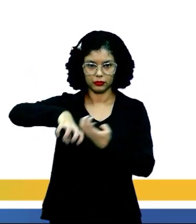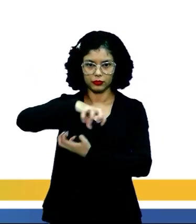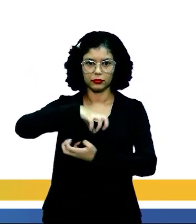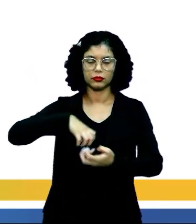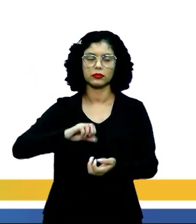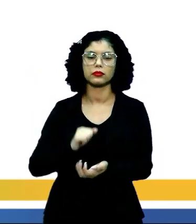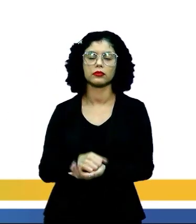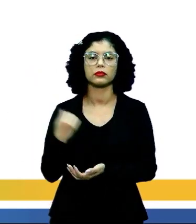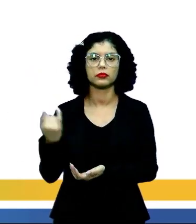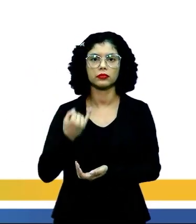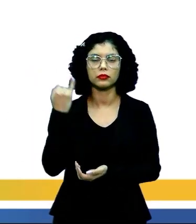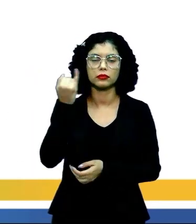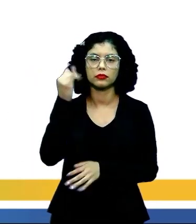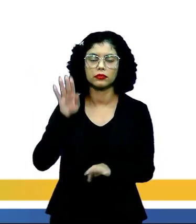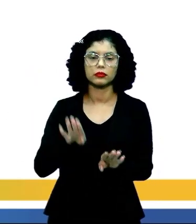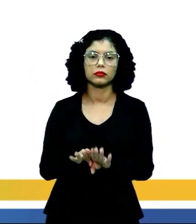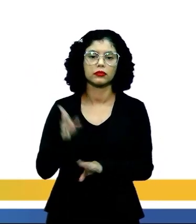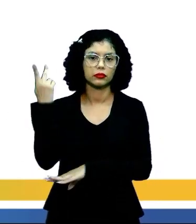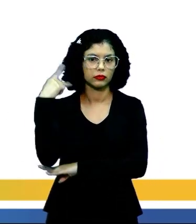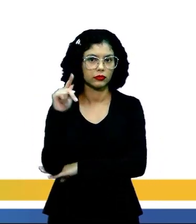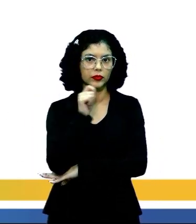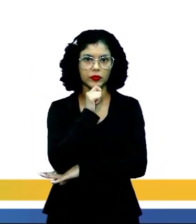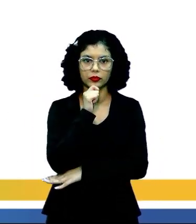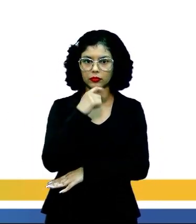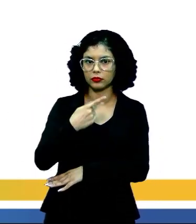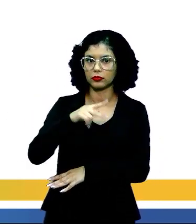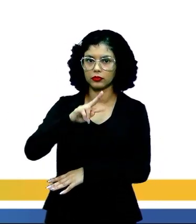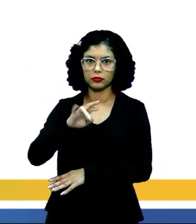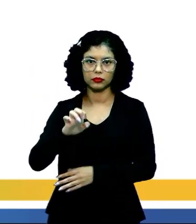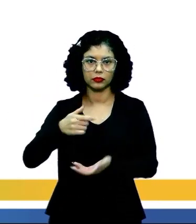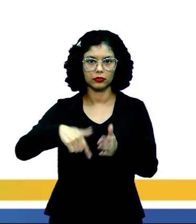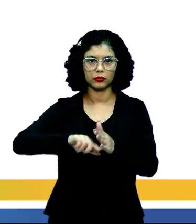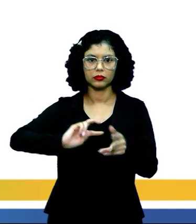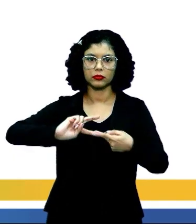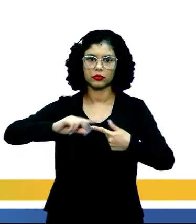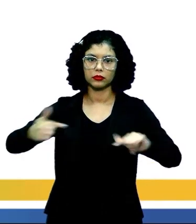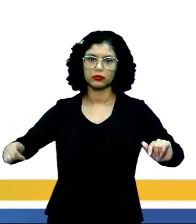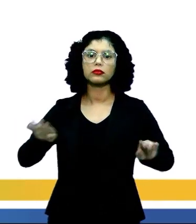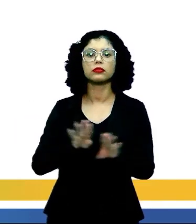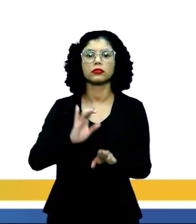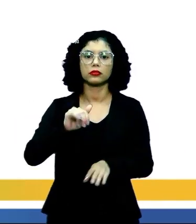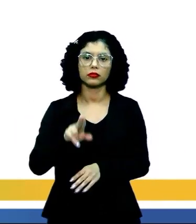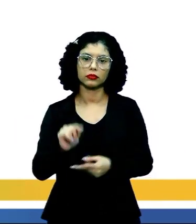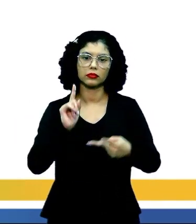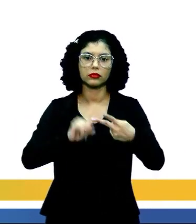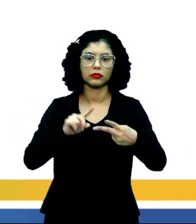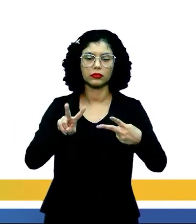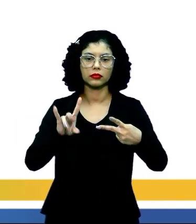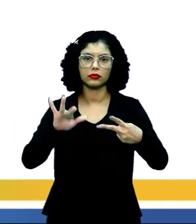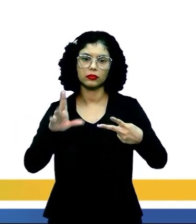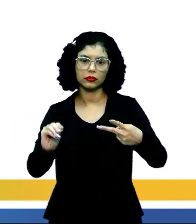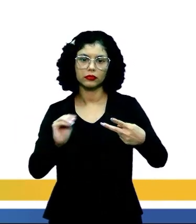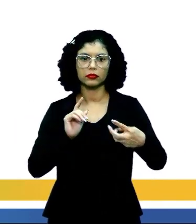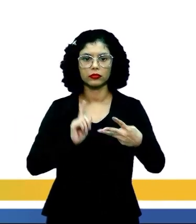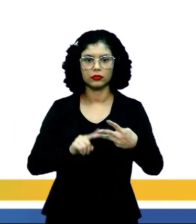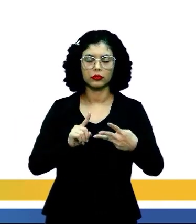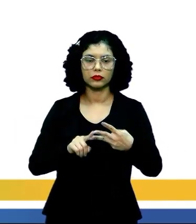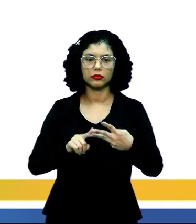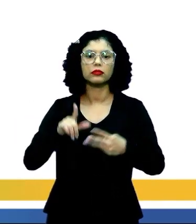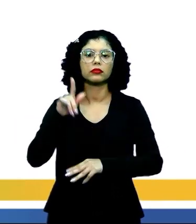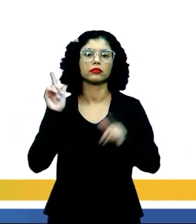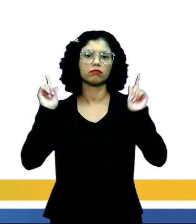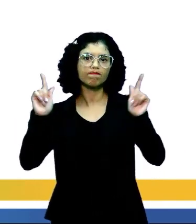elementos importantes, nesse período do pré-modernismo. Revolta de Canudos, revolta da vacina, greve dos